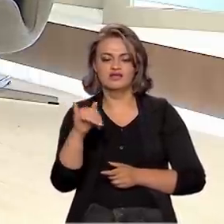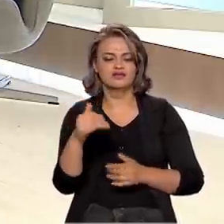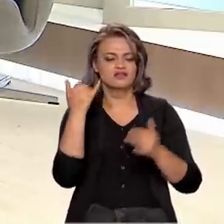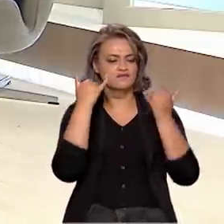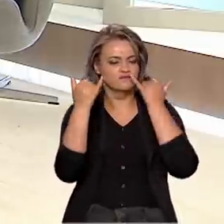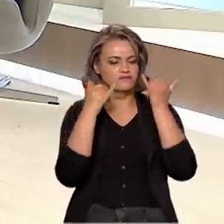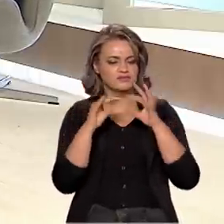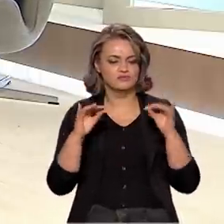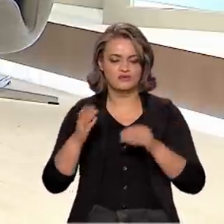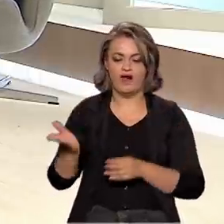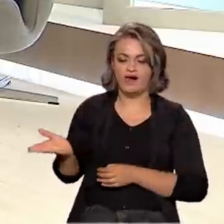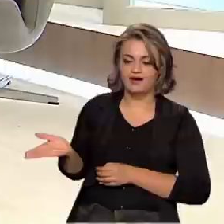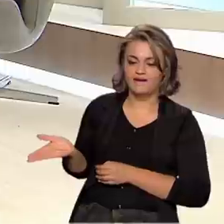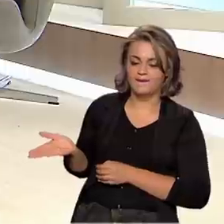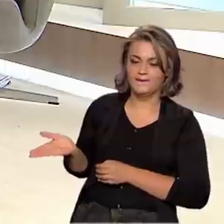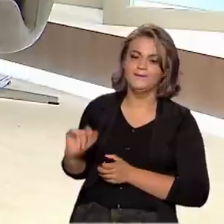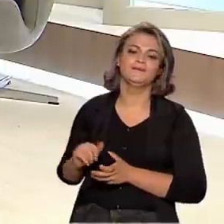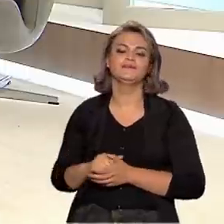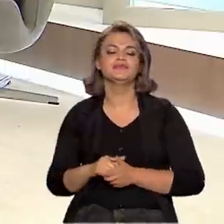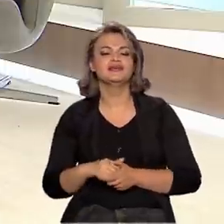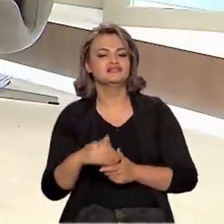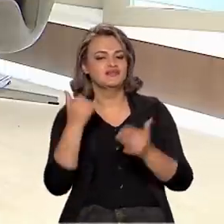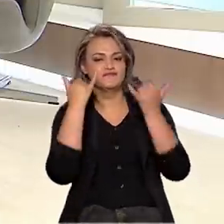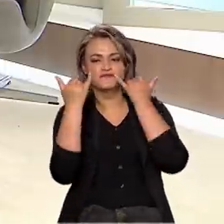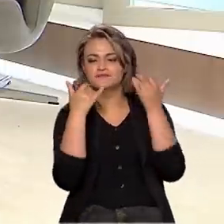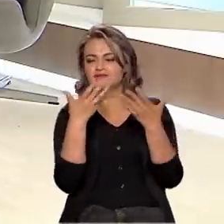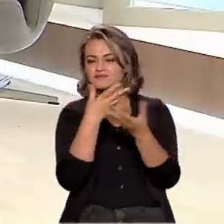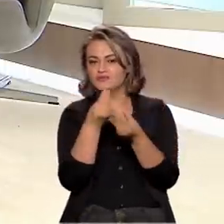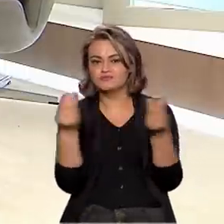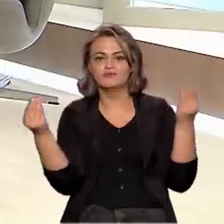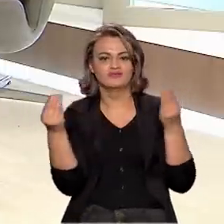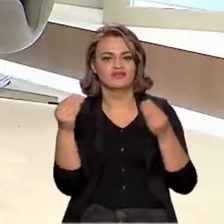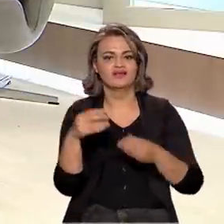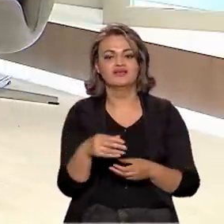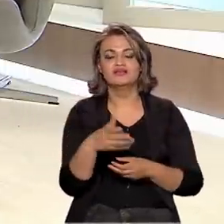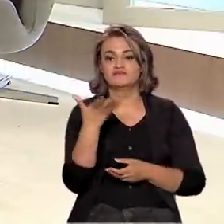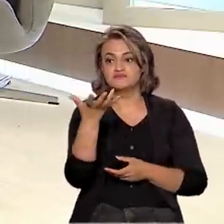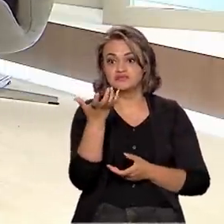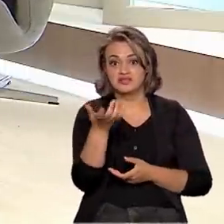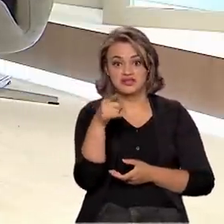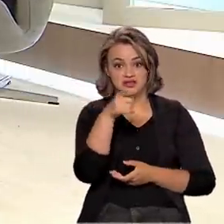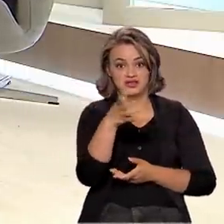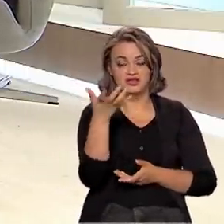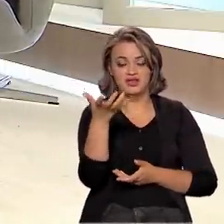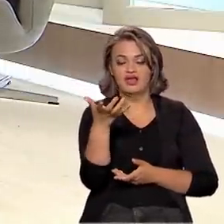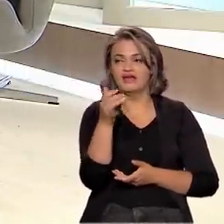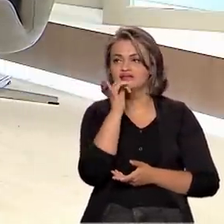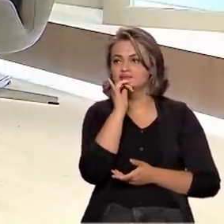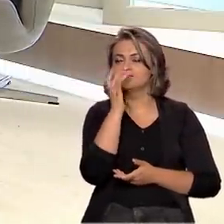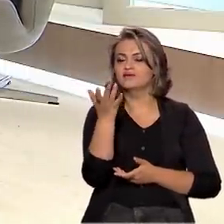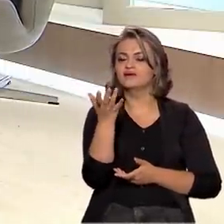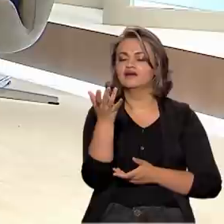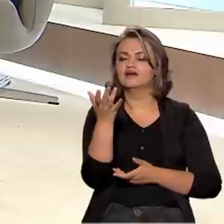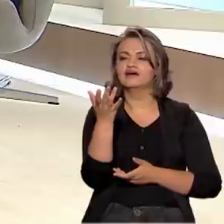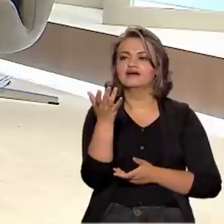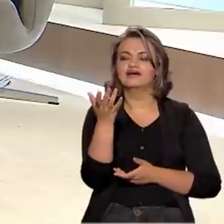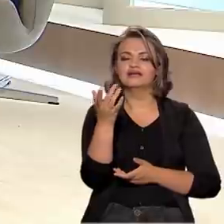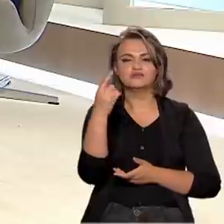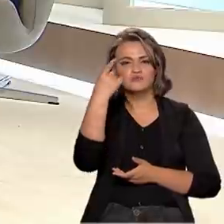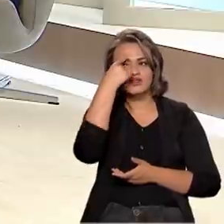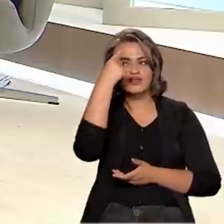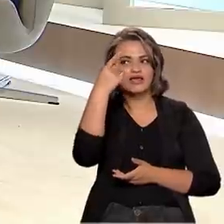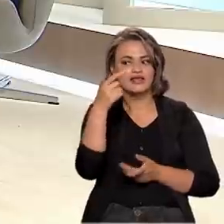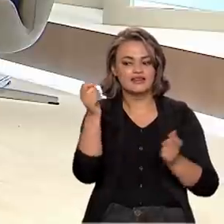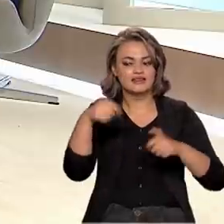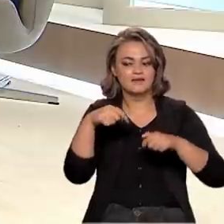coisa no Ministério, a não consegue divulgar É uma infinidade. Inclusive para aqueles que querem transformar a sua ideia